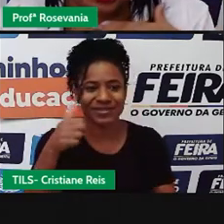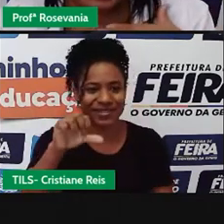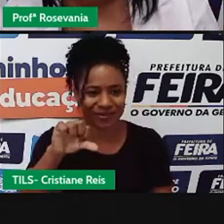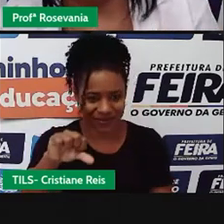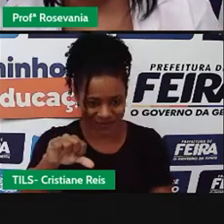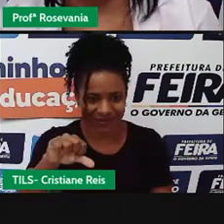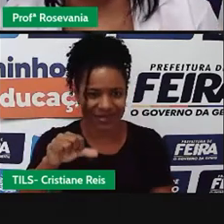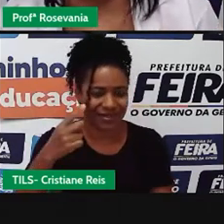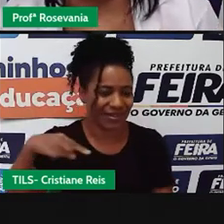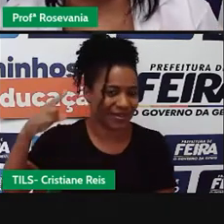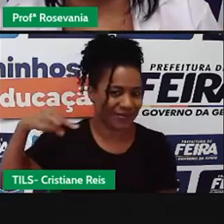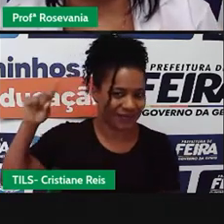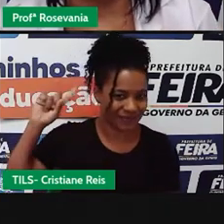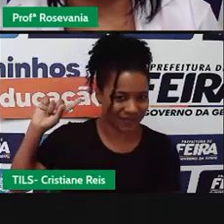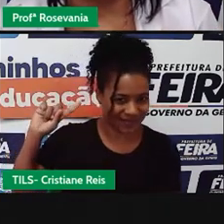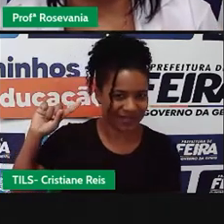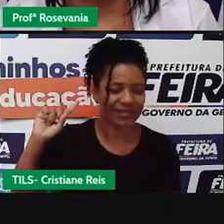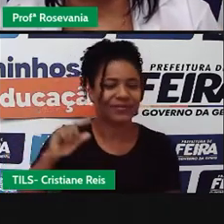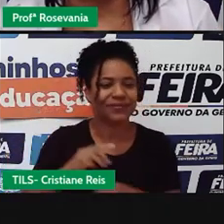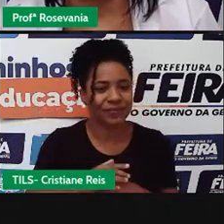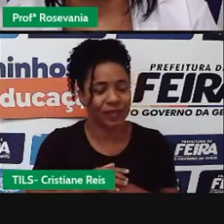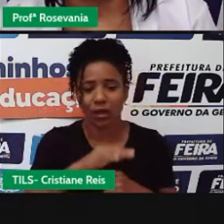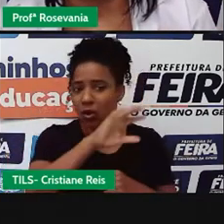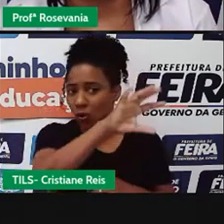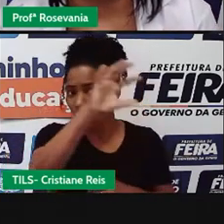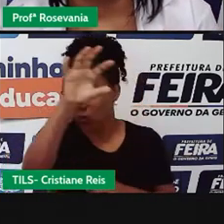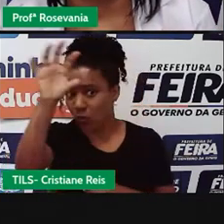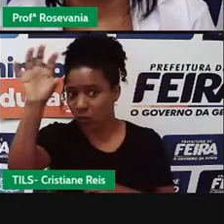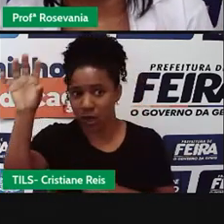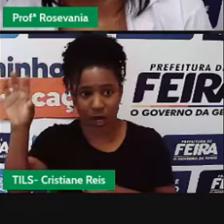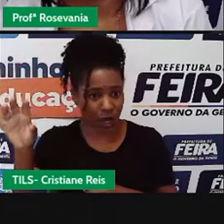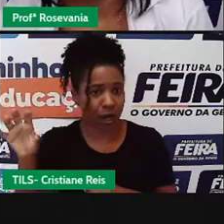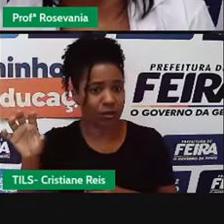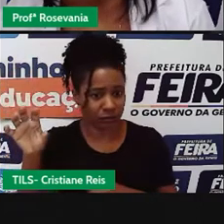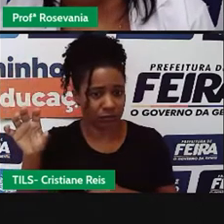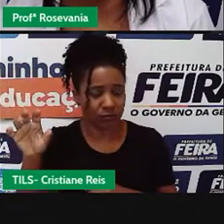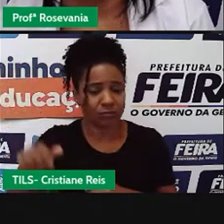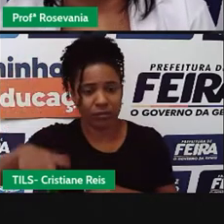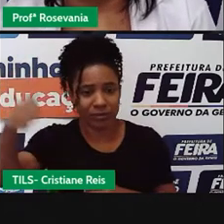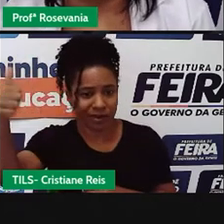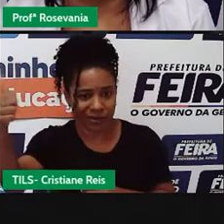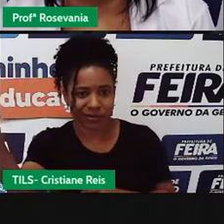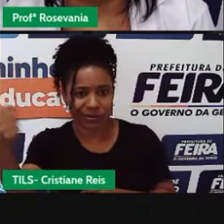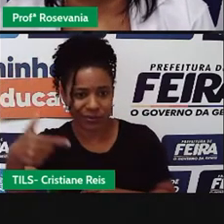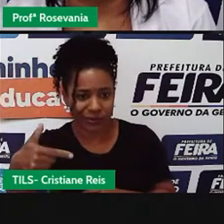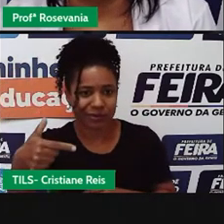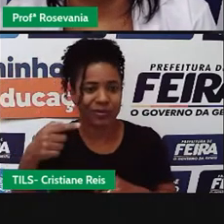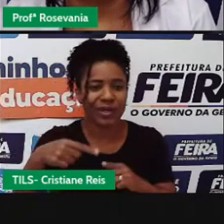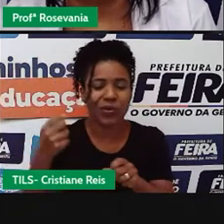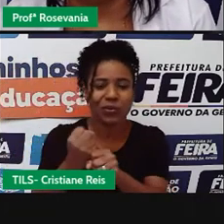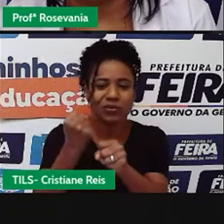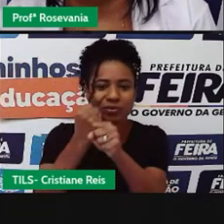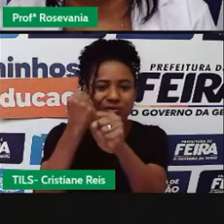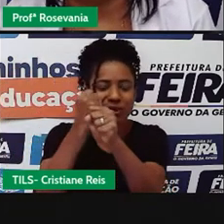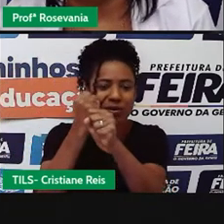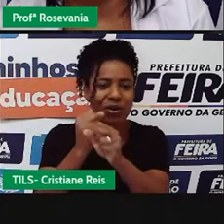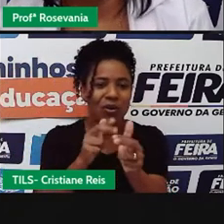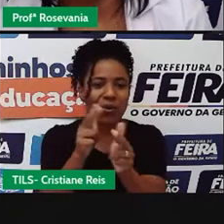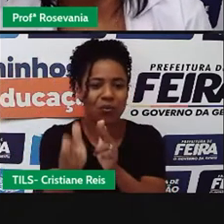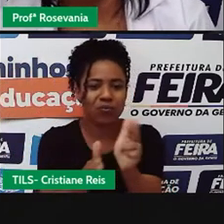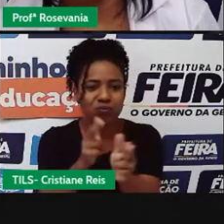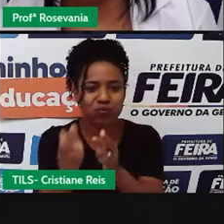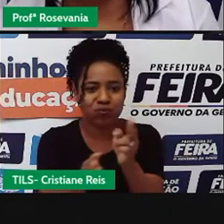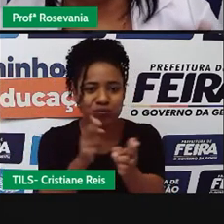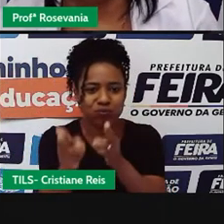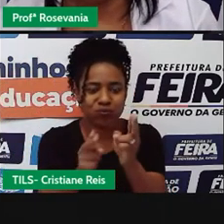pouquinho, né, depois das outras regiões do país, com a construção de algumas ferrovias. Isso mesmo, a gente tinha como carro-chefe de